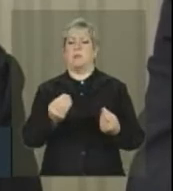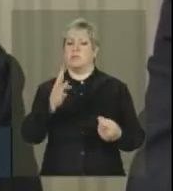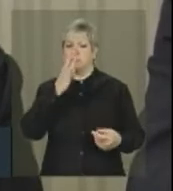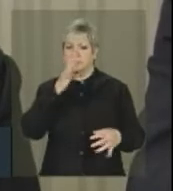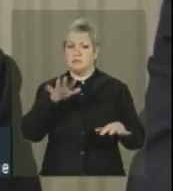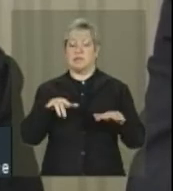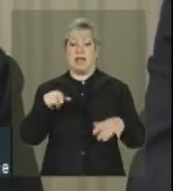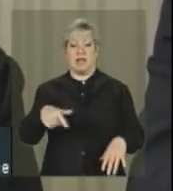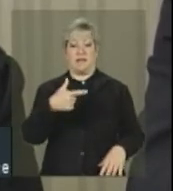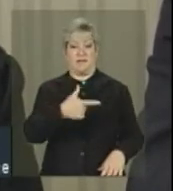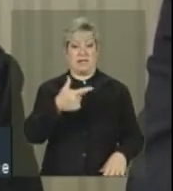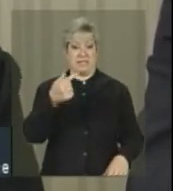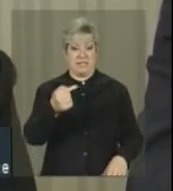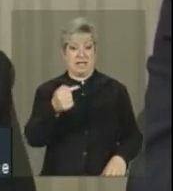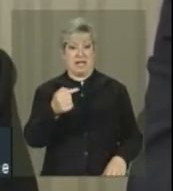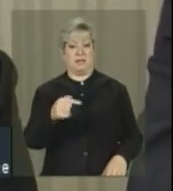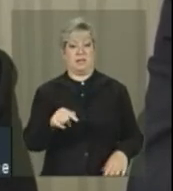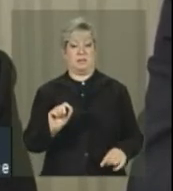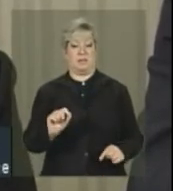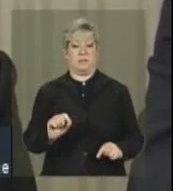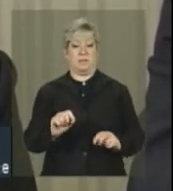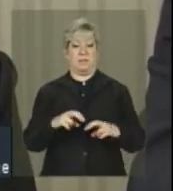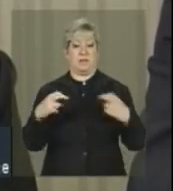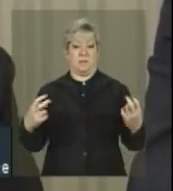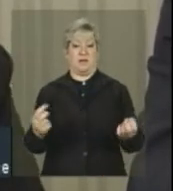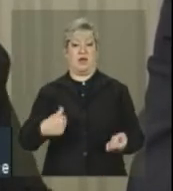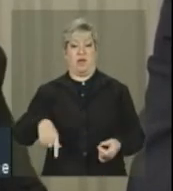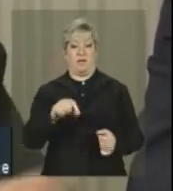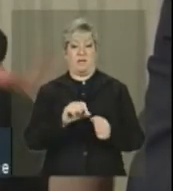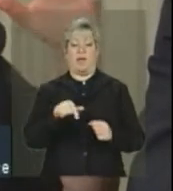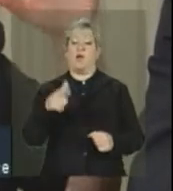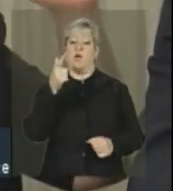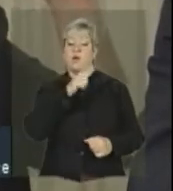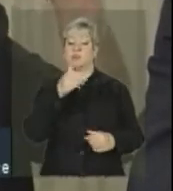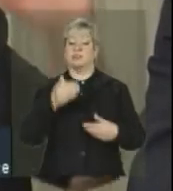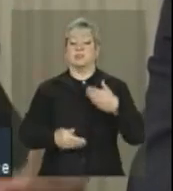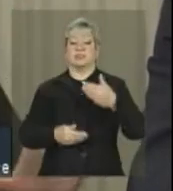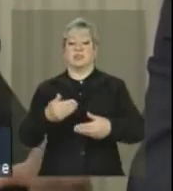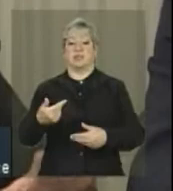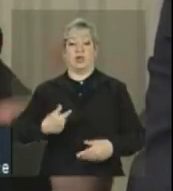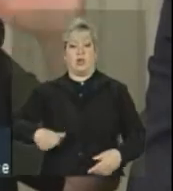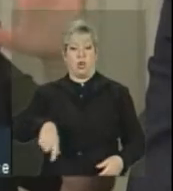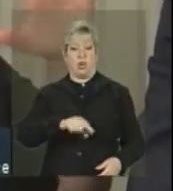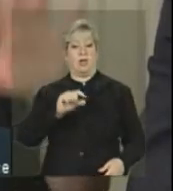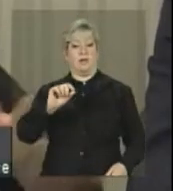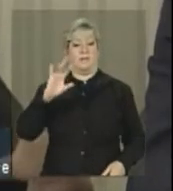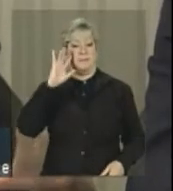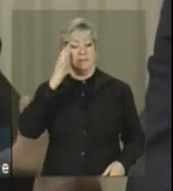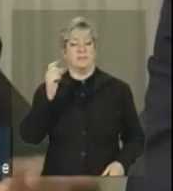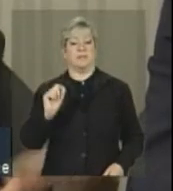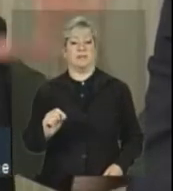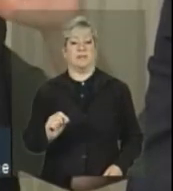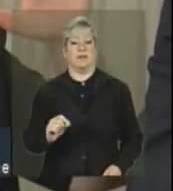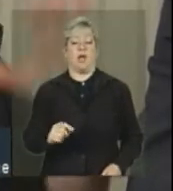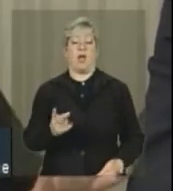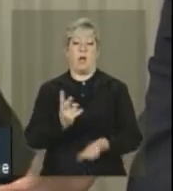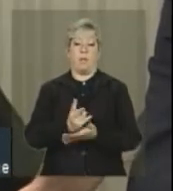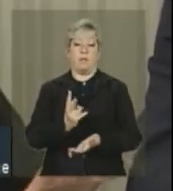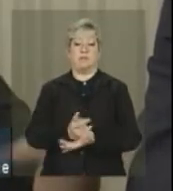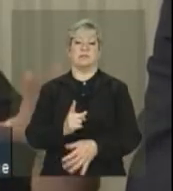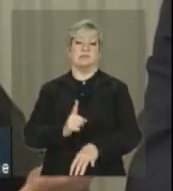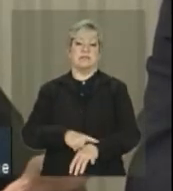Essas 27 mesas que nós fizemos, elas aconteceram simultaneamente. Nós sentamos, ao mesmo tempo,